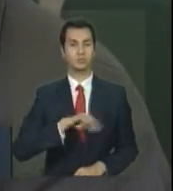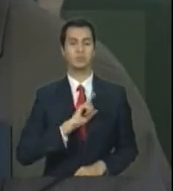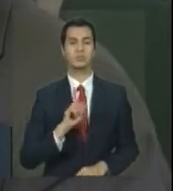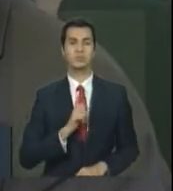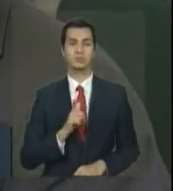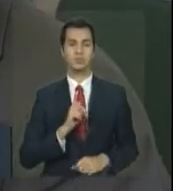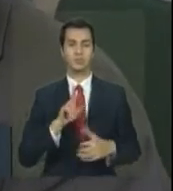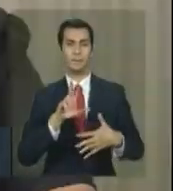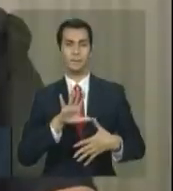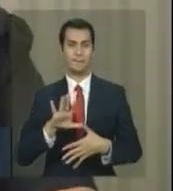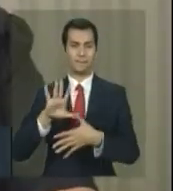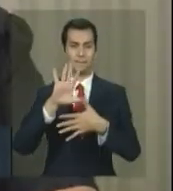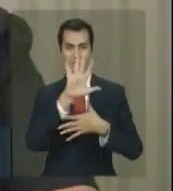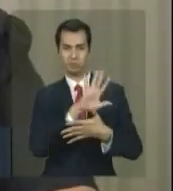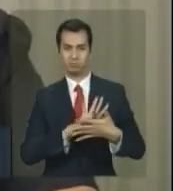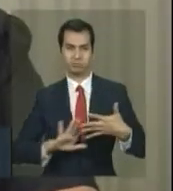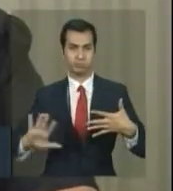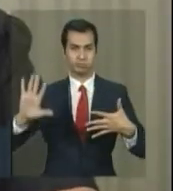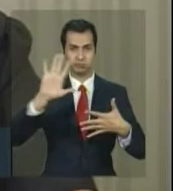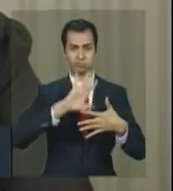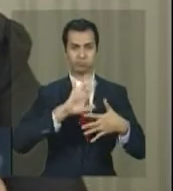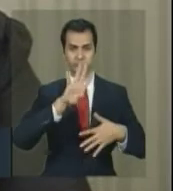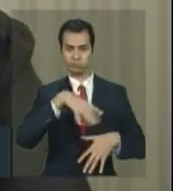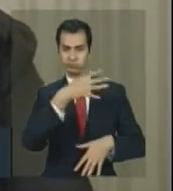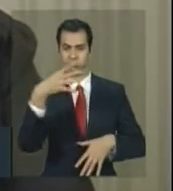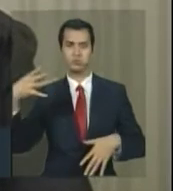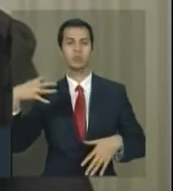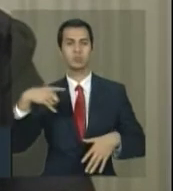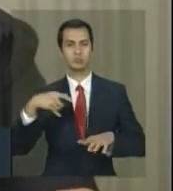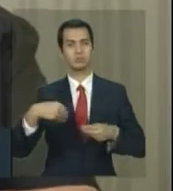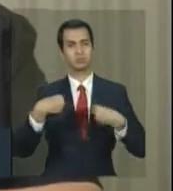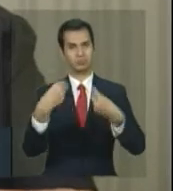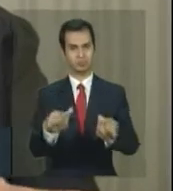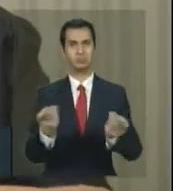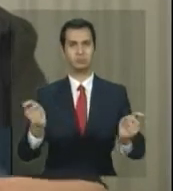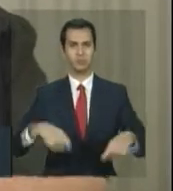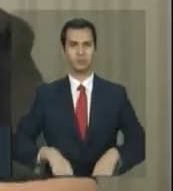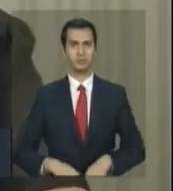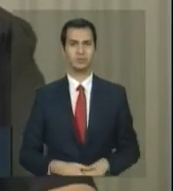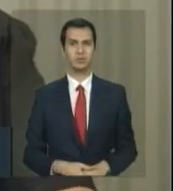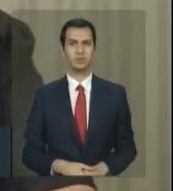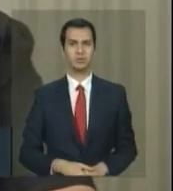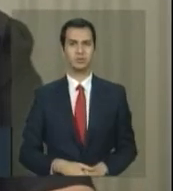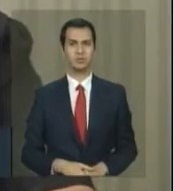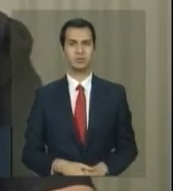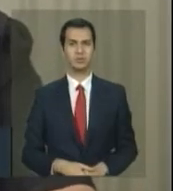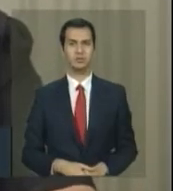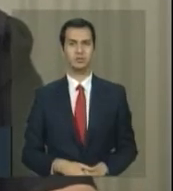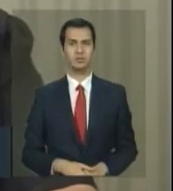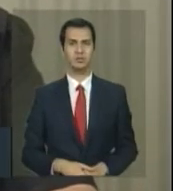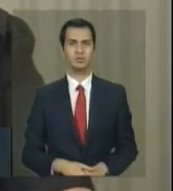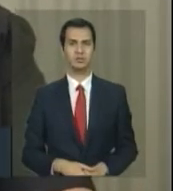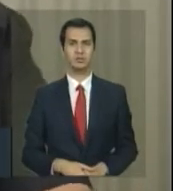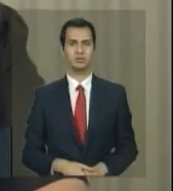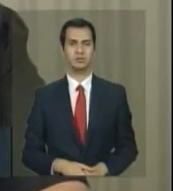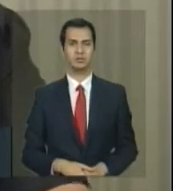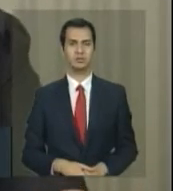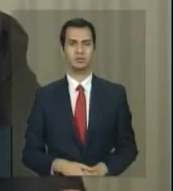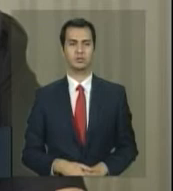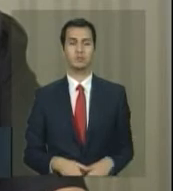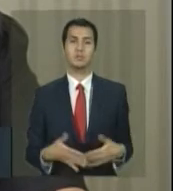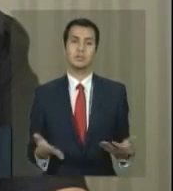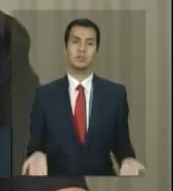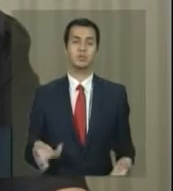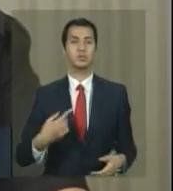oferecer para o que está em negociação, e tem um planozinho de trabalho. Então, essa